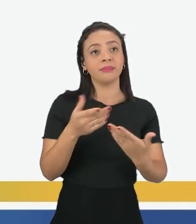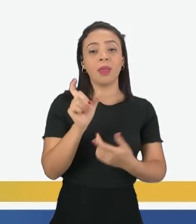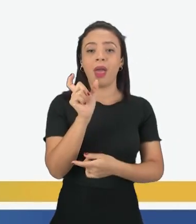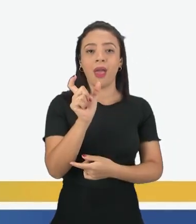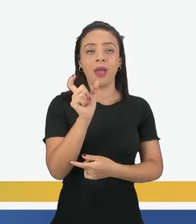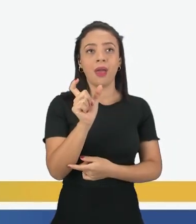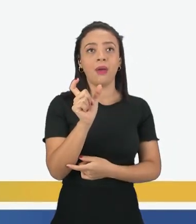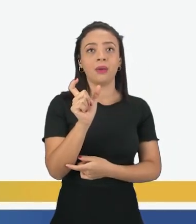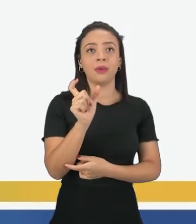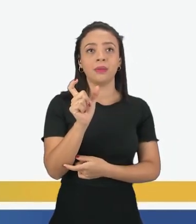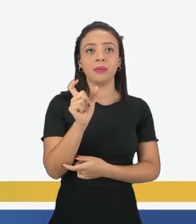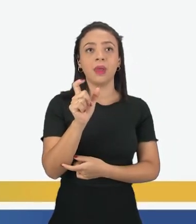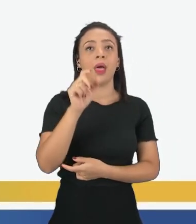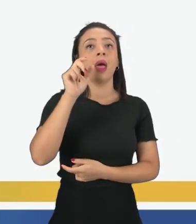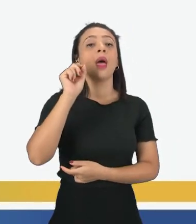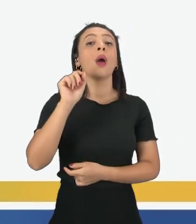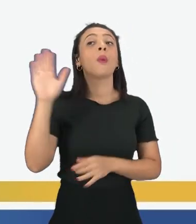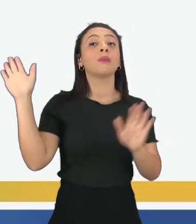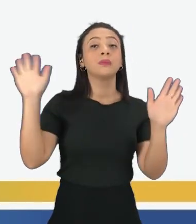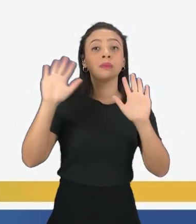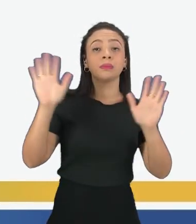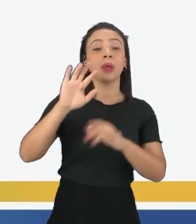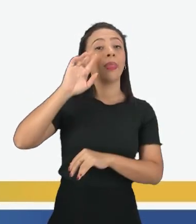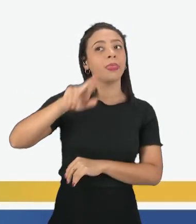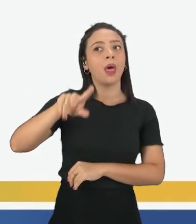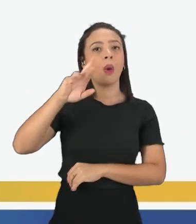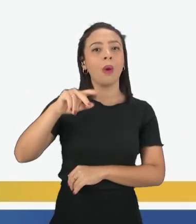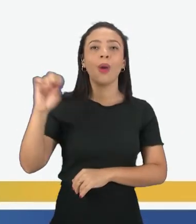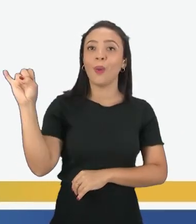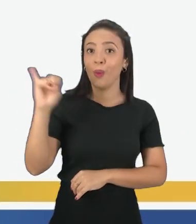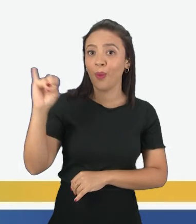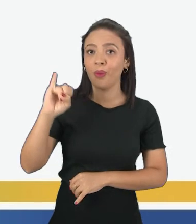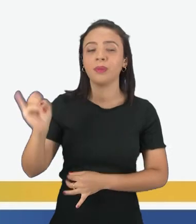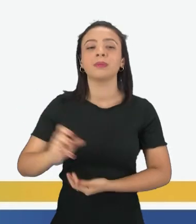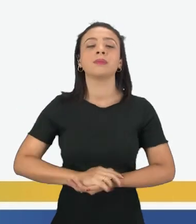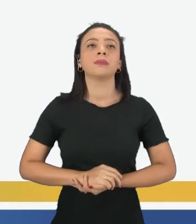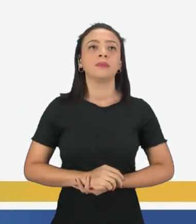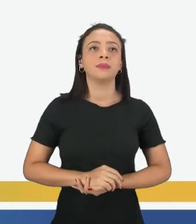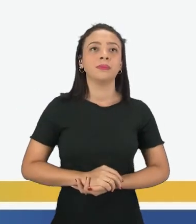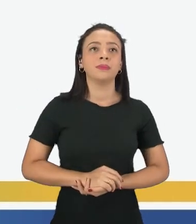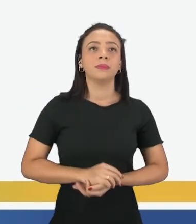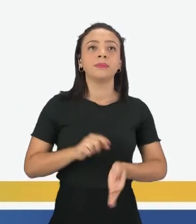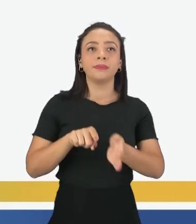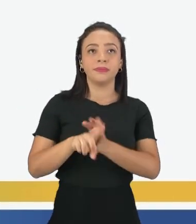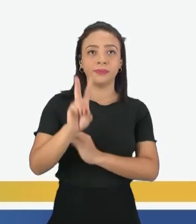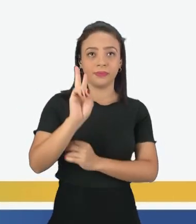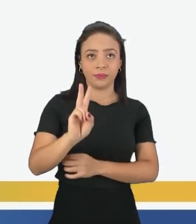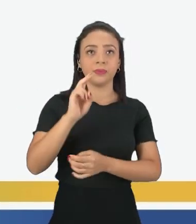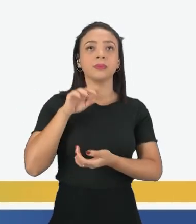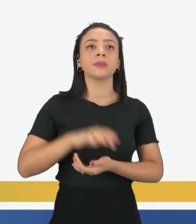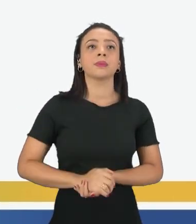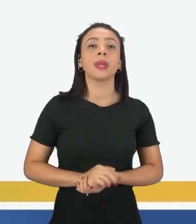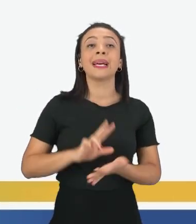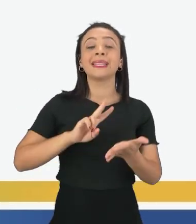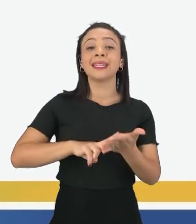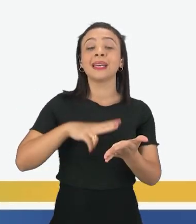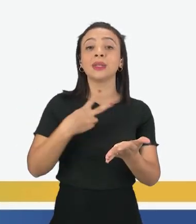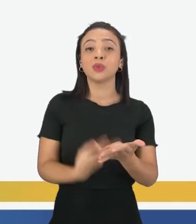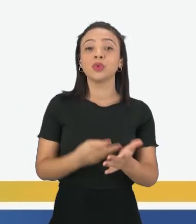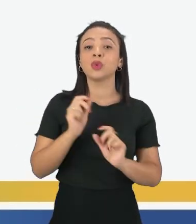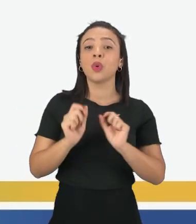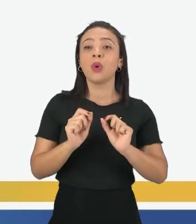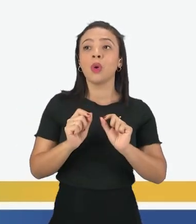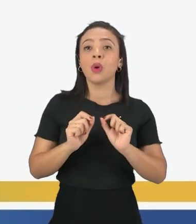farewell, não um greeting. É uma despedida ao invés de uma saudação. Question two. Traduza as